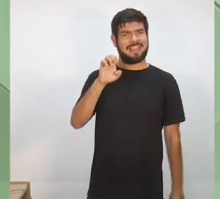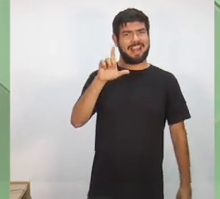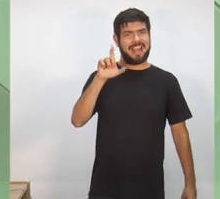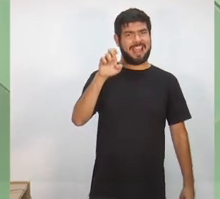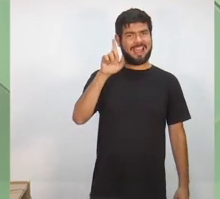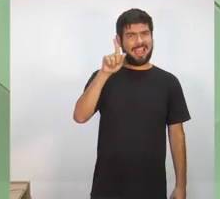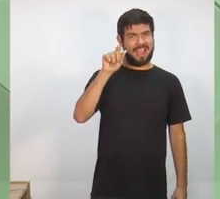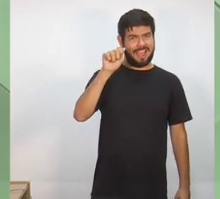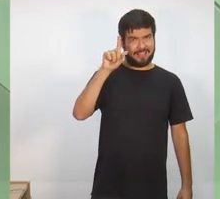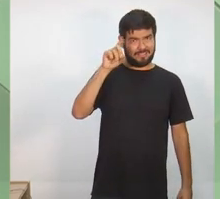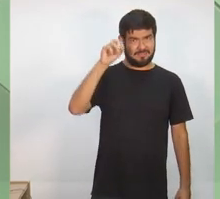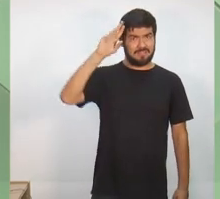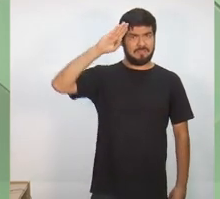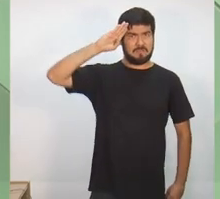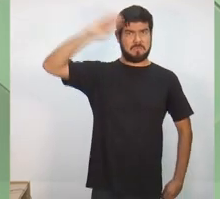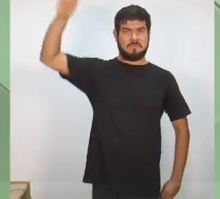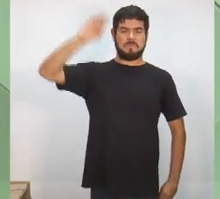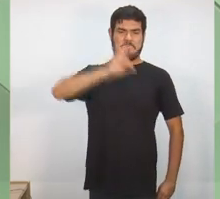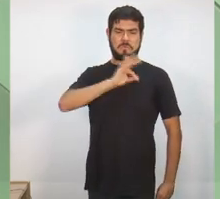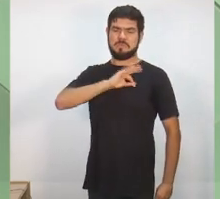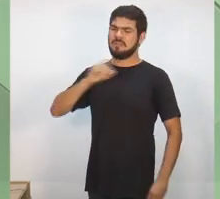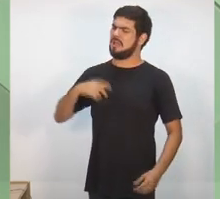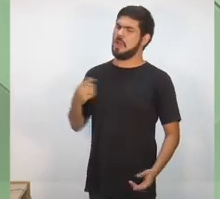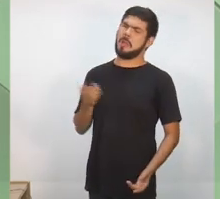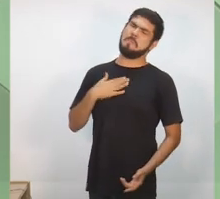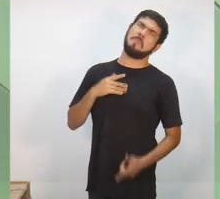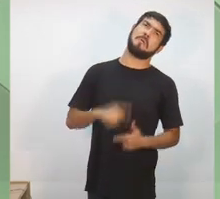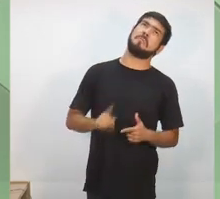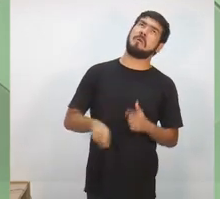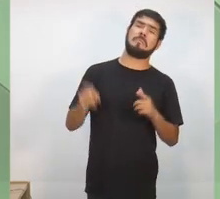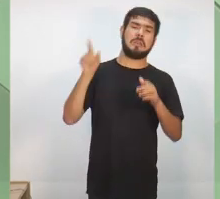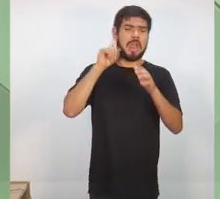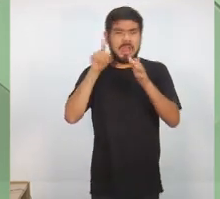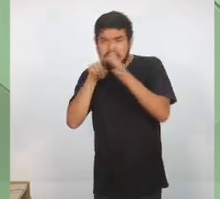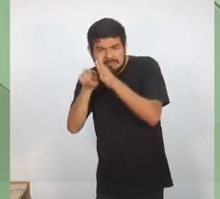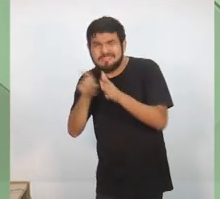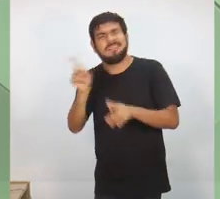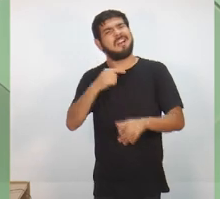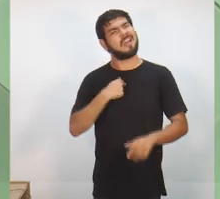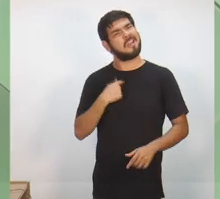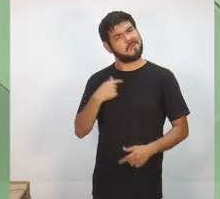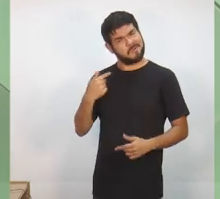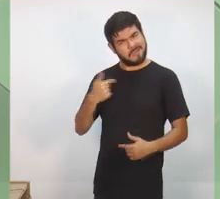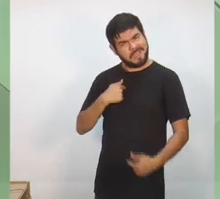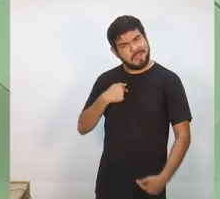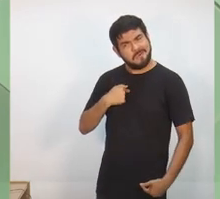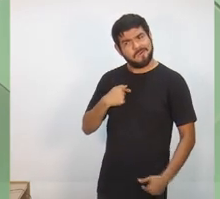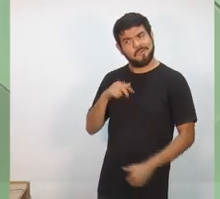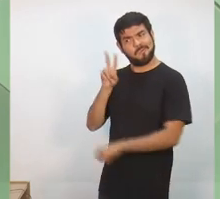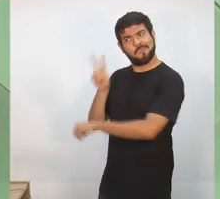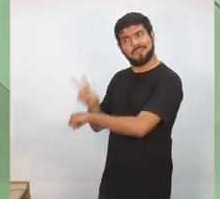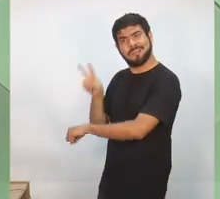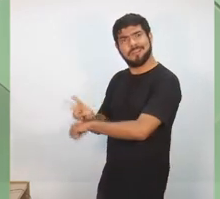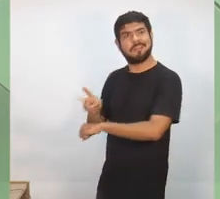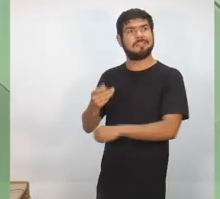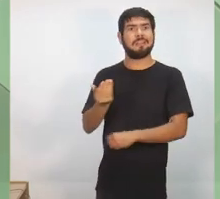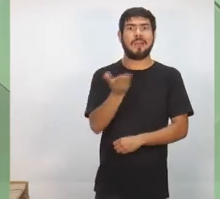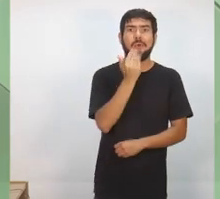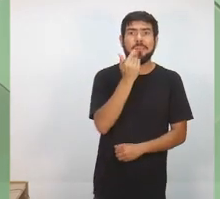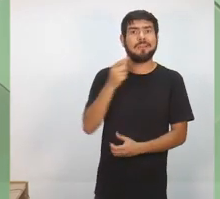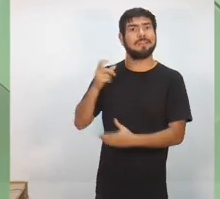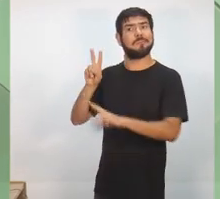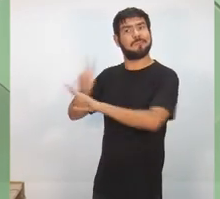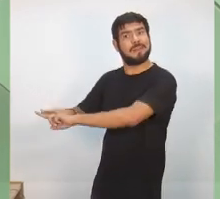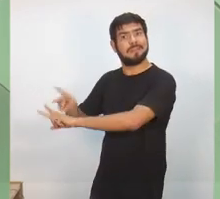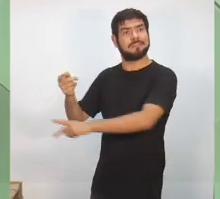problema aqui não é investigar crime não, investigar crime é fácil. O problema é ficar cuidando de preso, ficar cuidando da alimentação do preso, tendo que